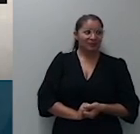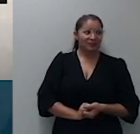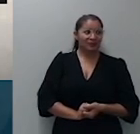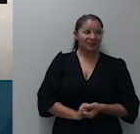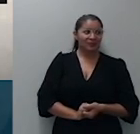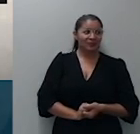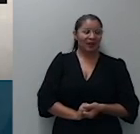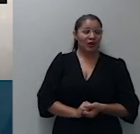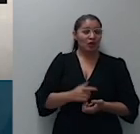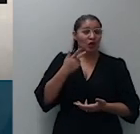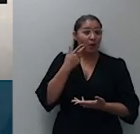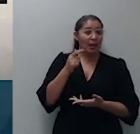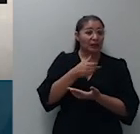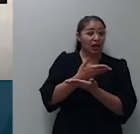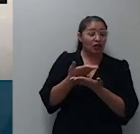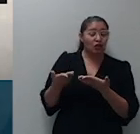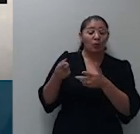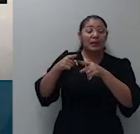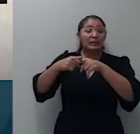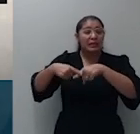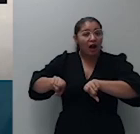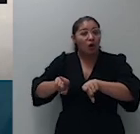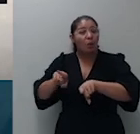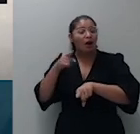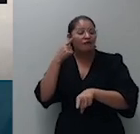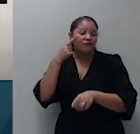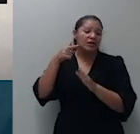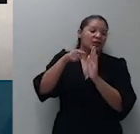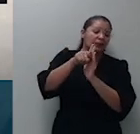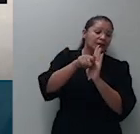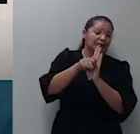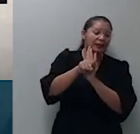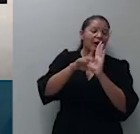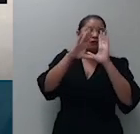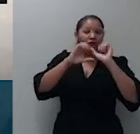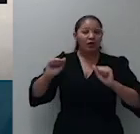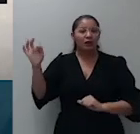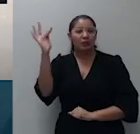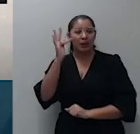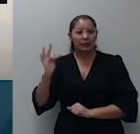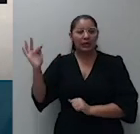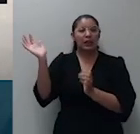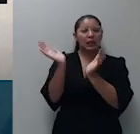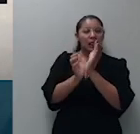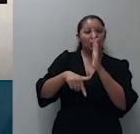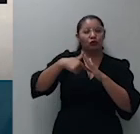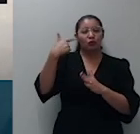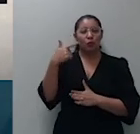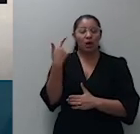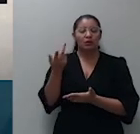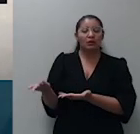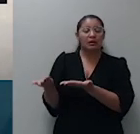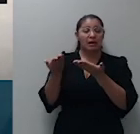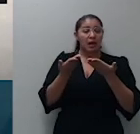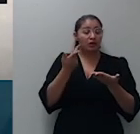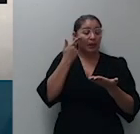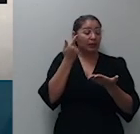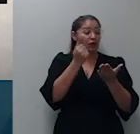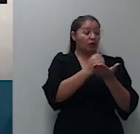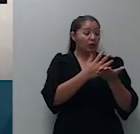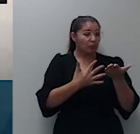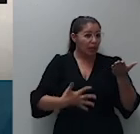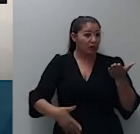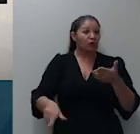desafio ao acórdão proferido pelo tribunal regional federal da segunda região que recebeu imagens de declaração como agravo interno